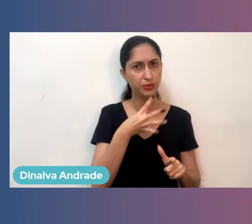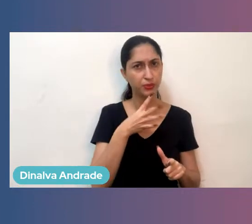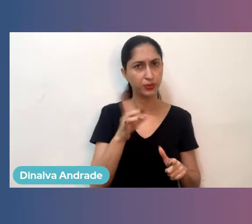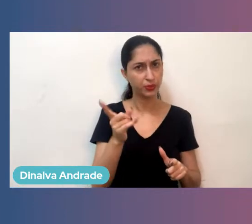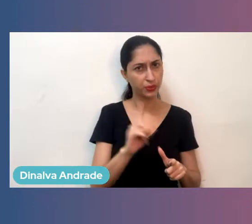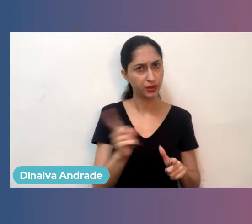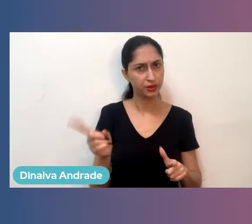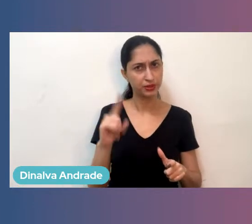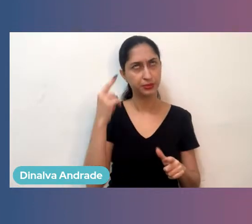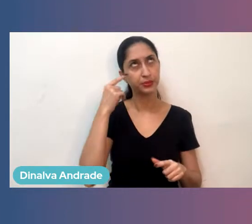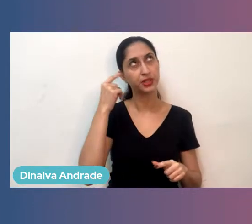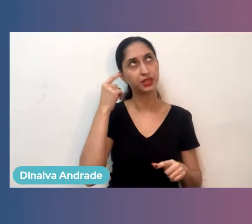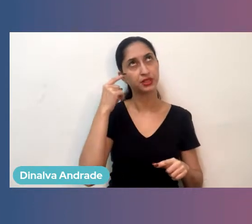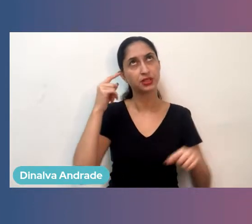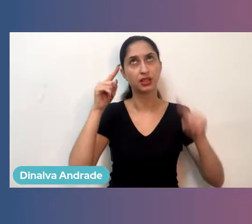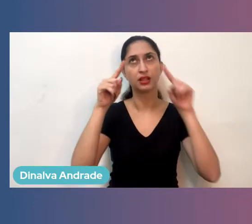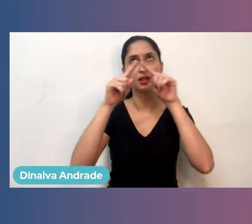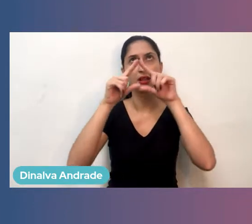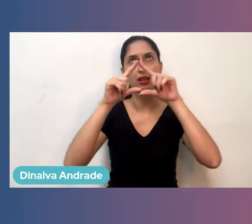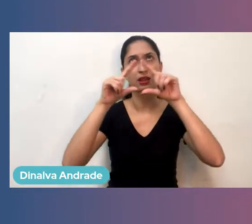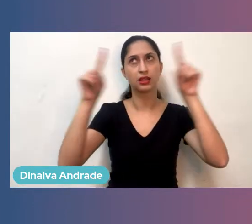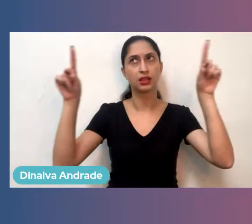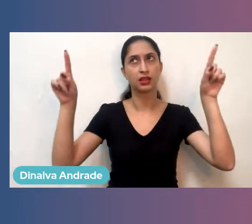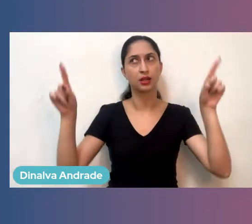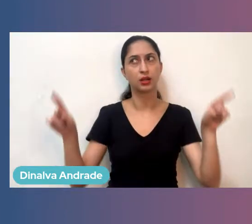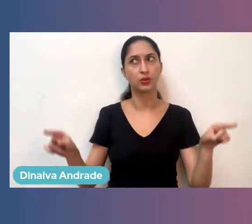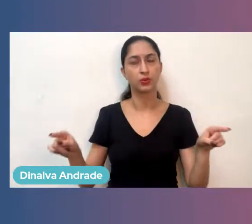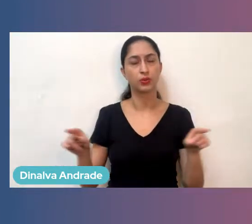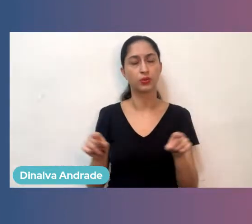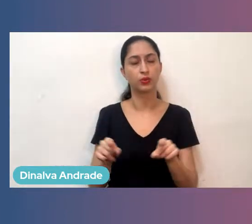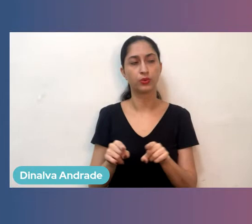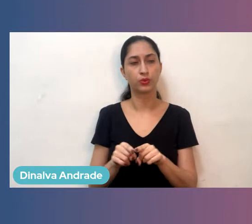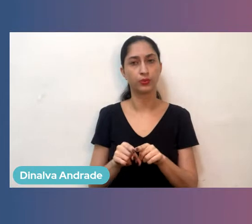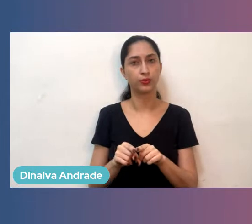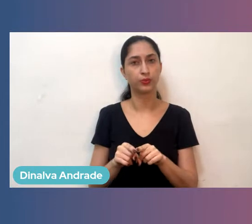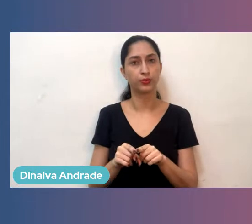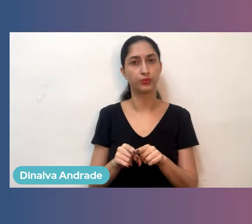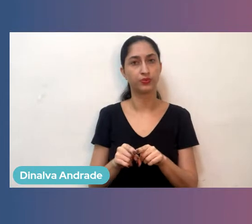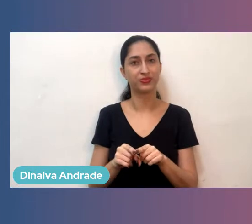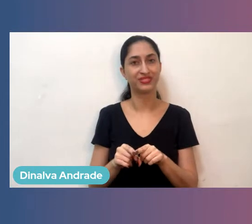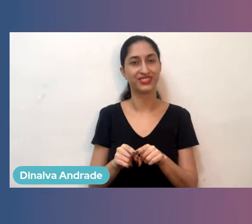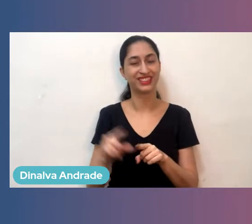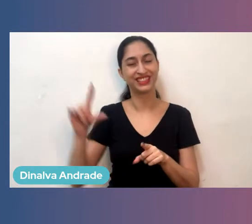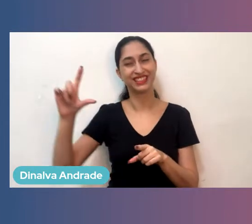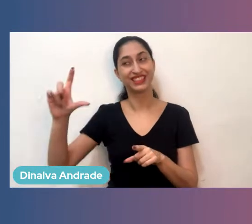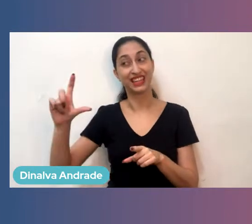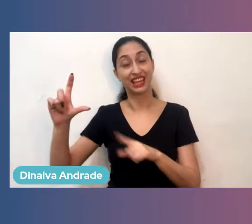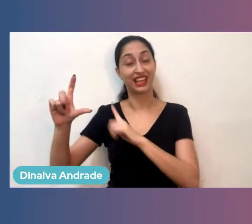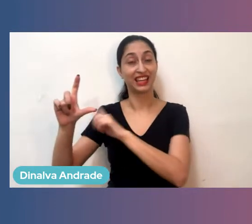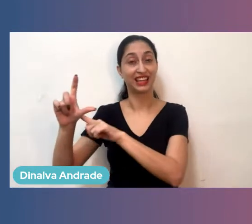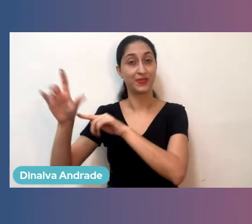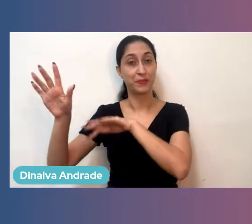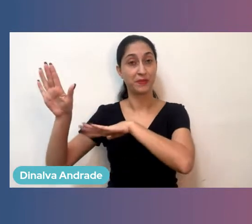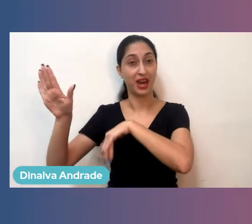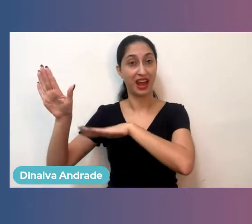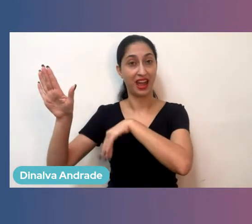um retângulo, está ok? Que uma ponta do retângulo é no litoral, e